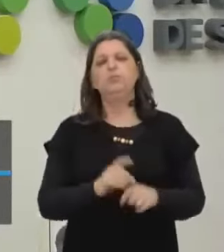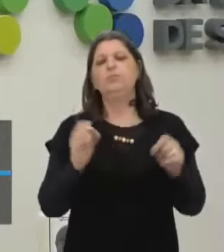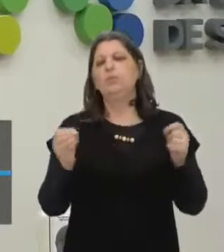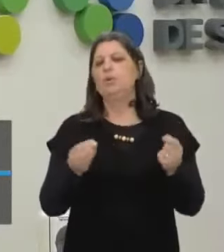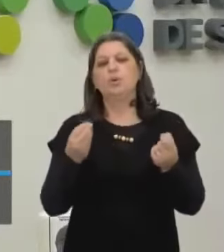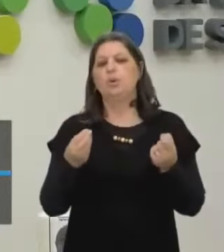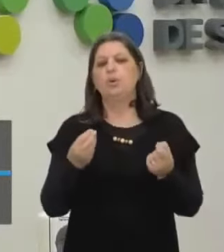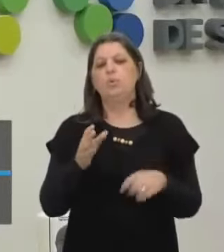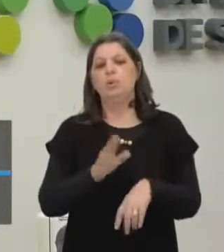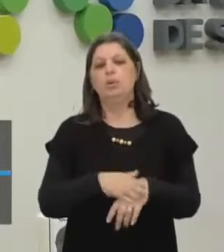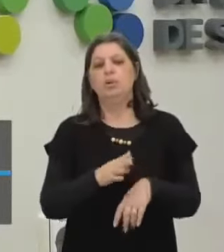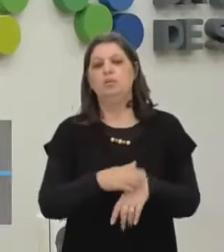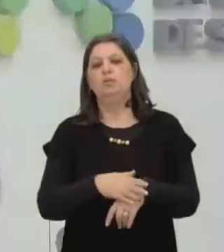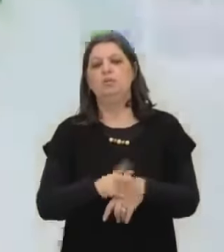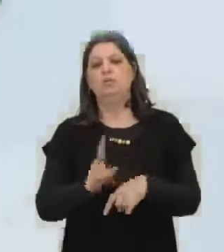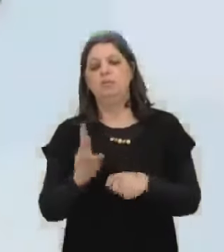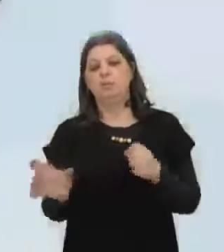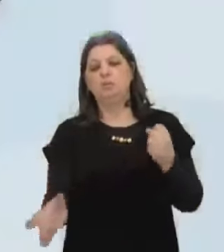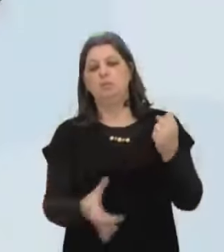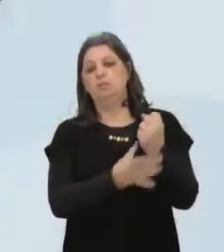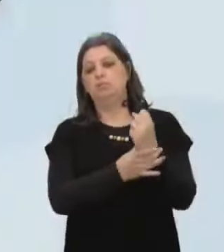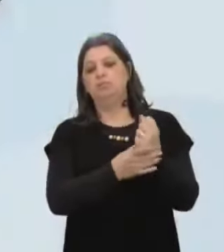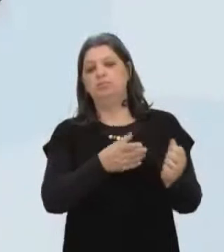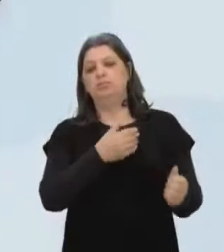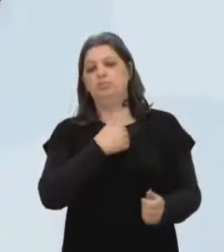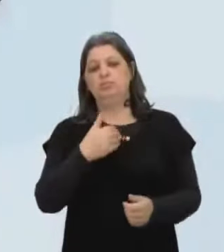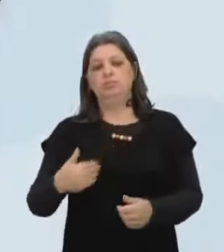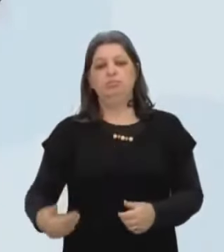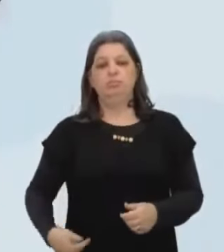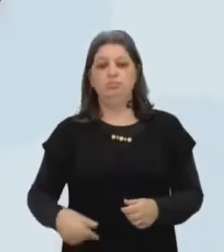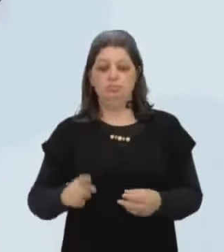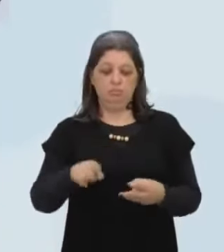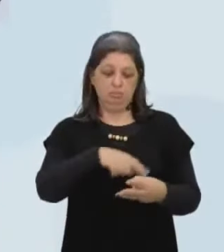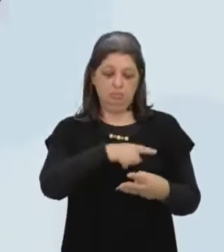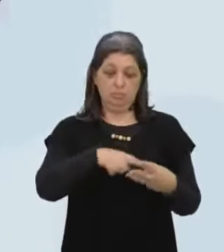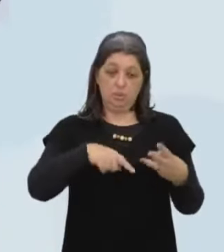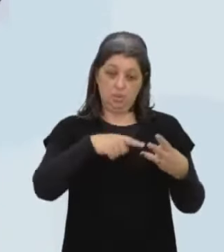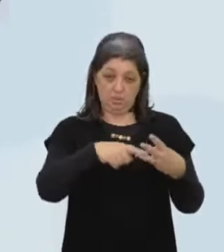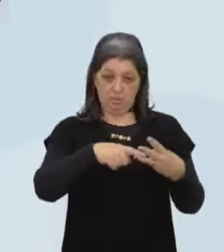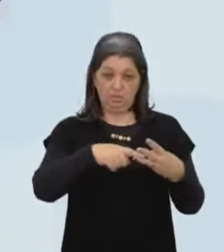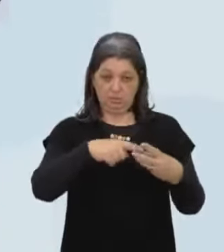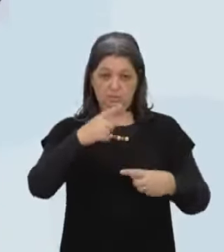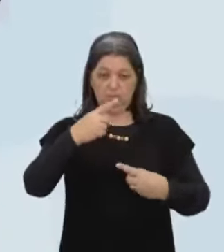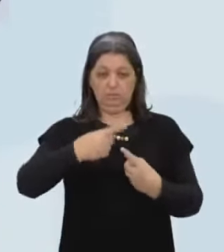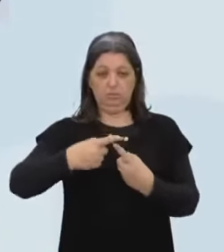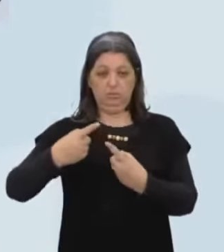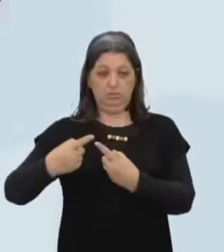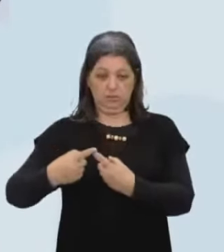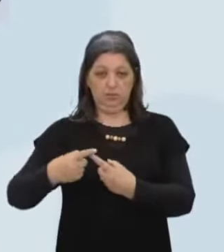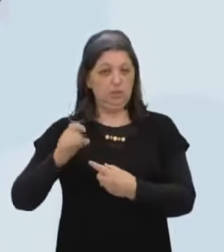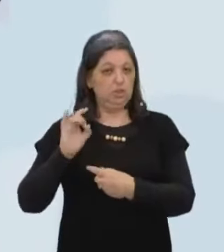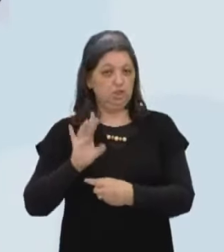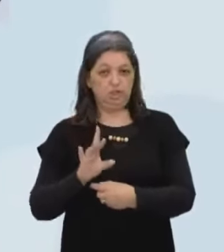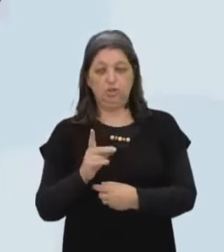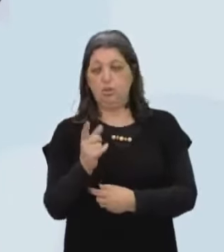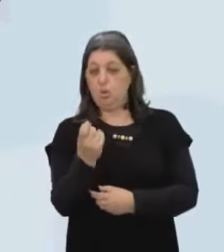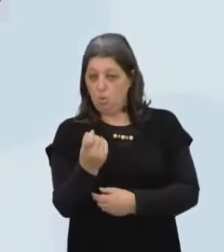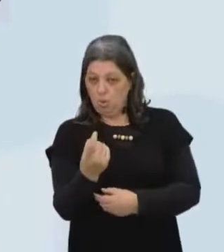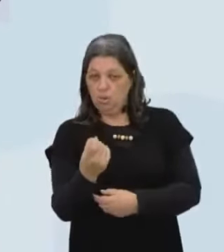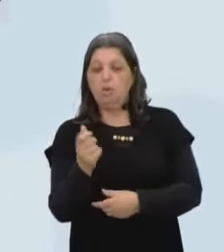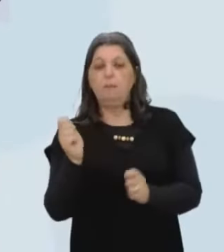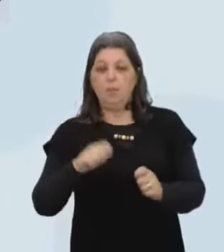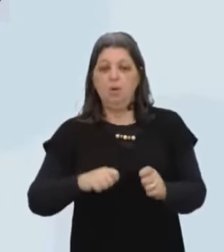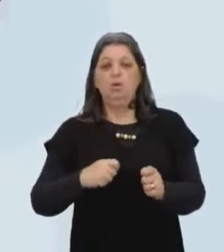faz Para garantir o poder dele? Volta pro LED Volta pro LED Ele cria três tipos de monopólio Só ele pode cobrar impostos É o